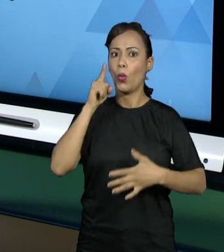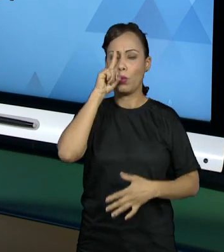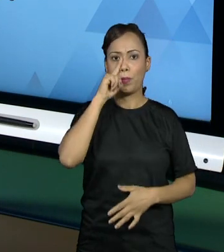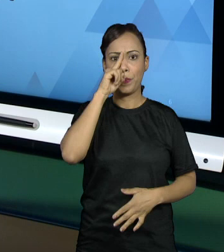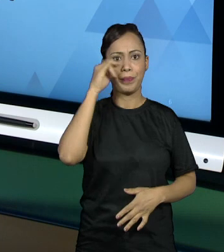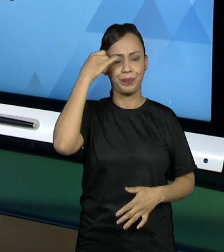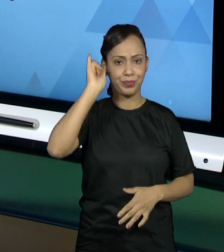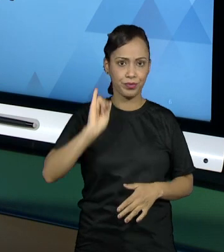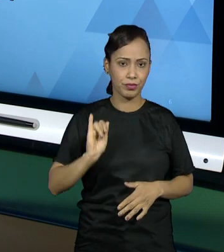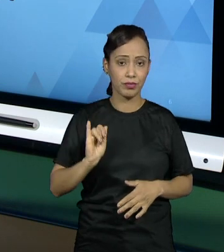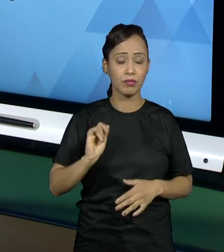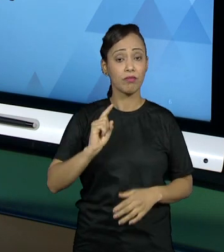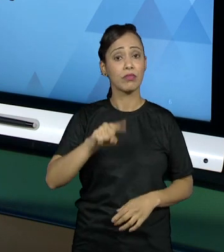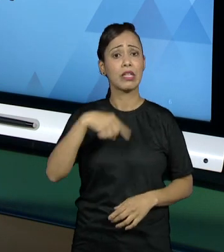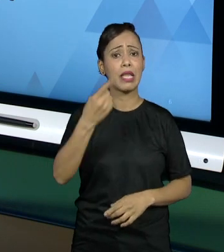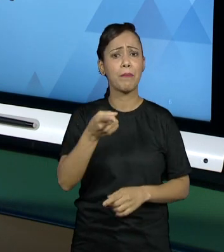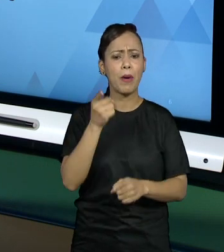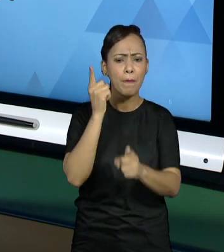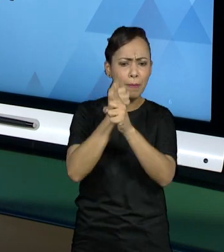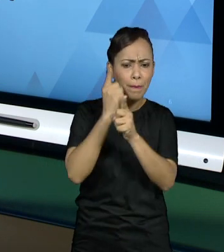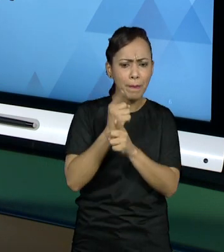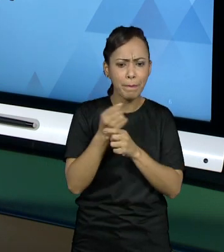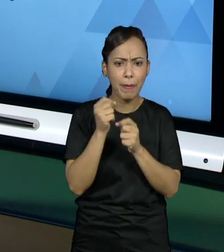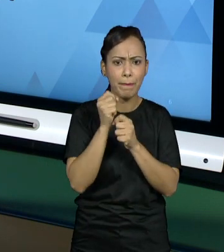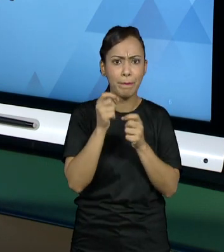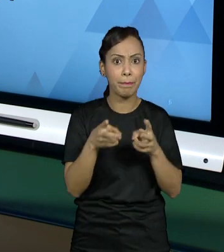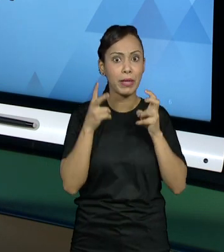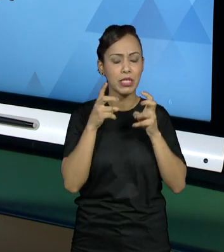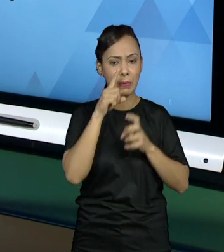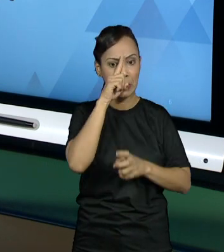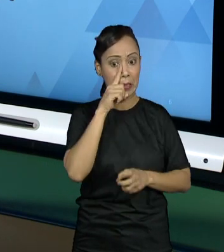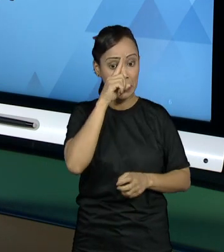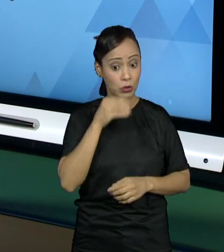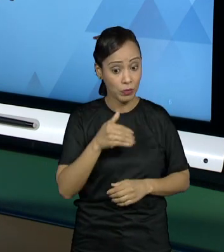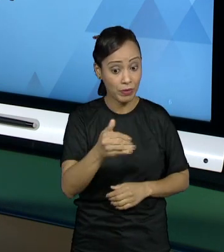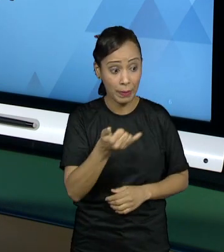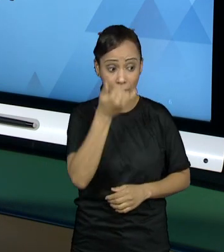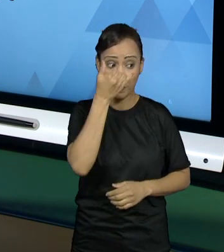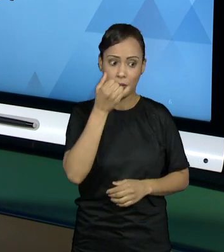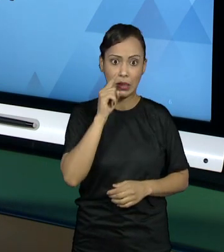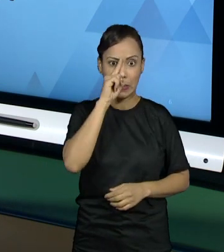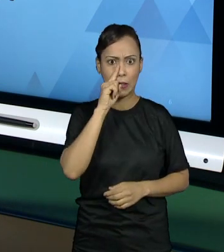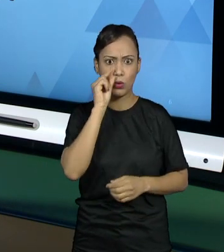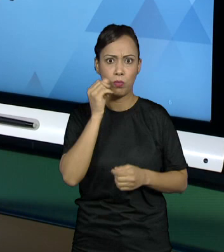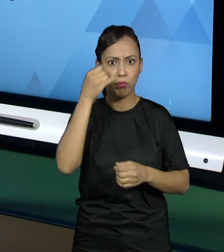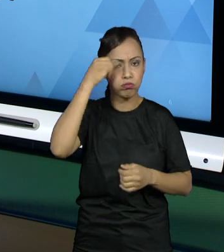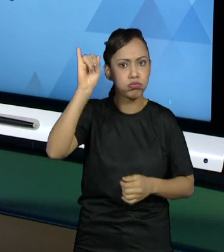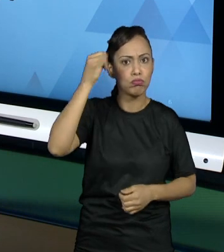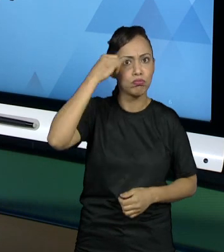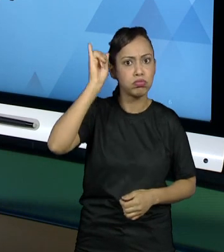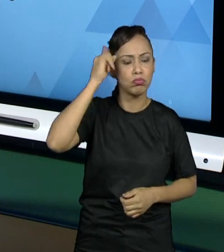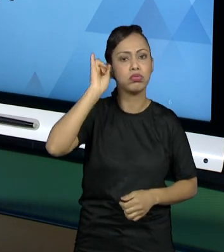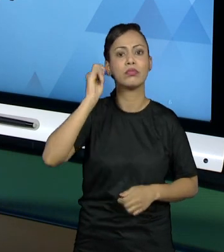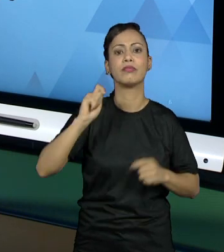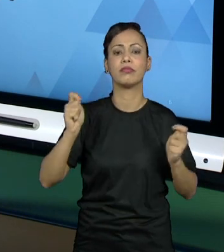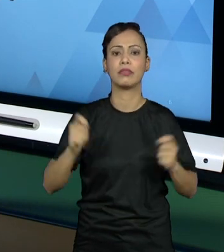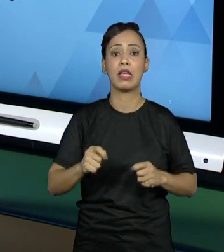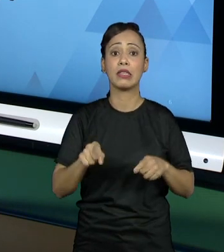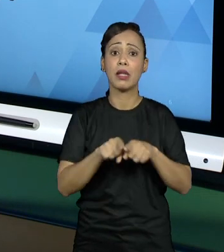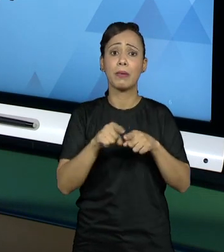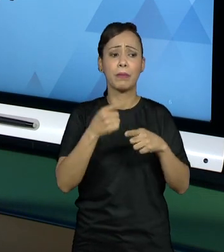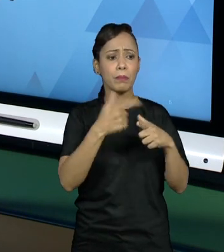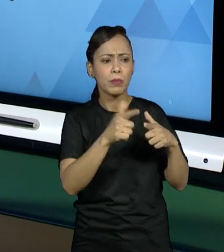daí, identificar um gap que você possa estar desenvolvendo no projeto. Ou resolver alguma coisa que possa